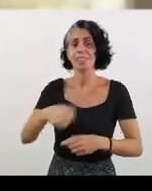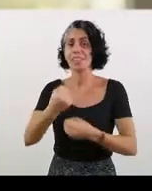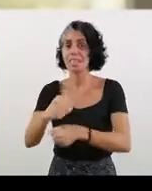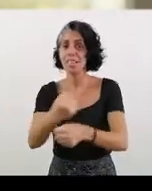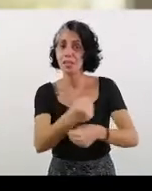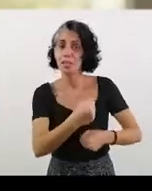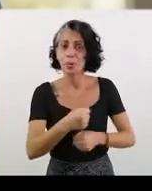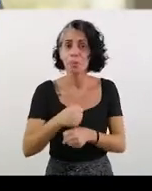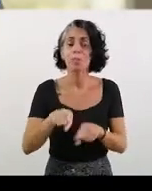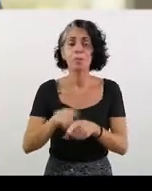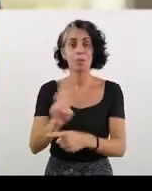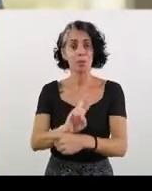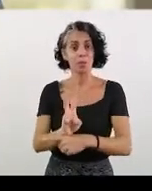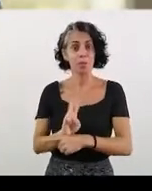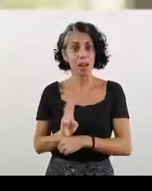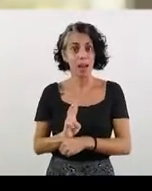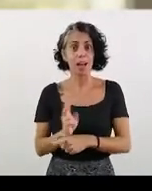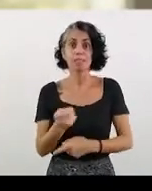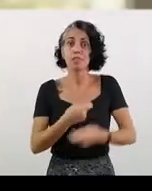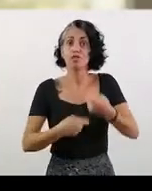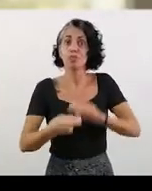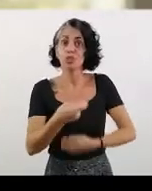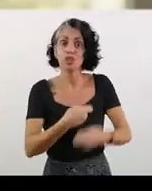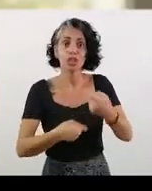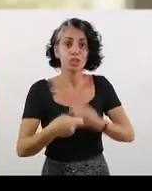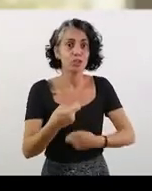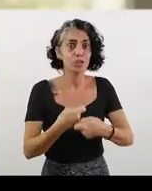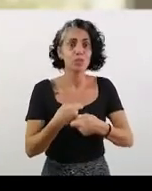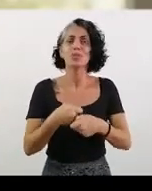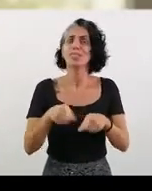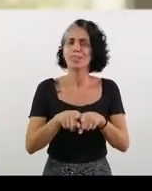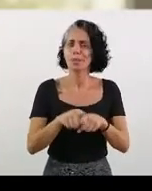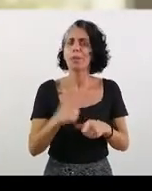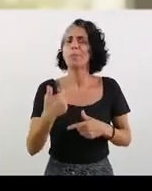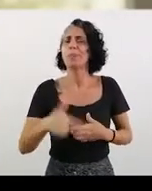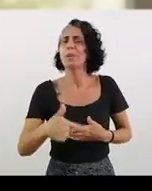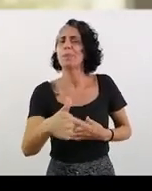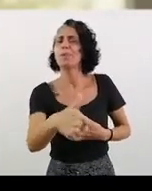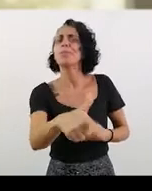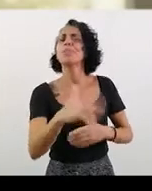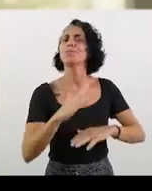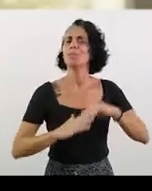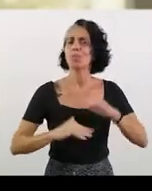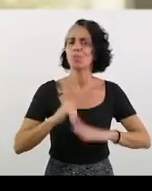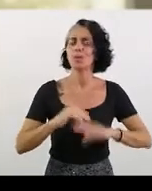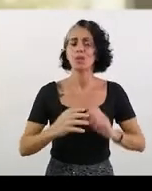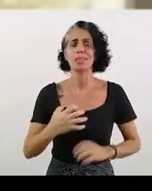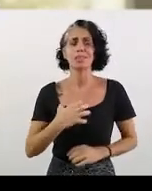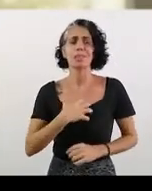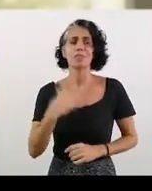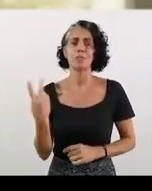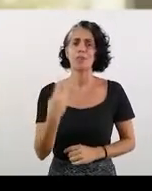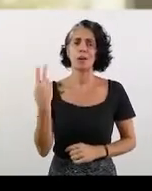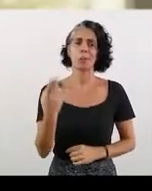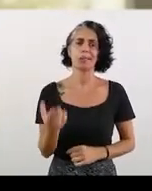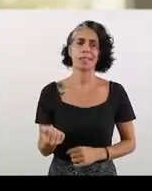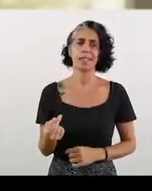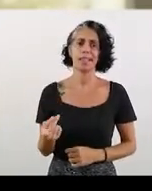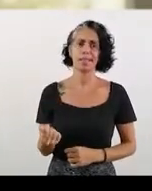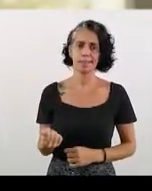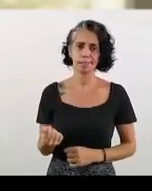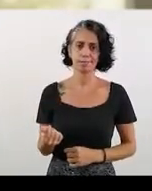guardas municipais, auxiliares administrativos e tantos outros profissionais se sentem desvalorizados.